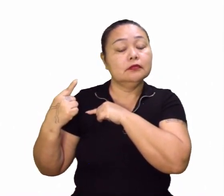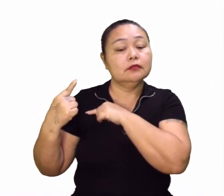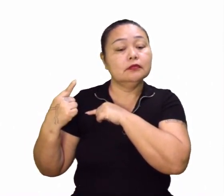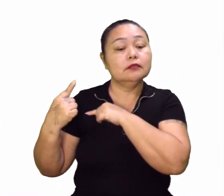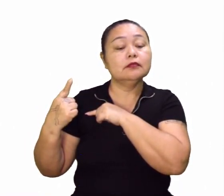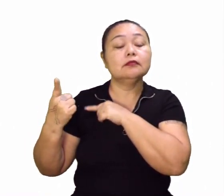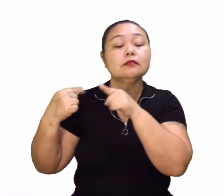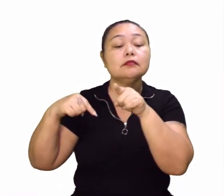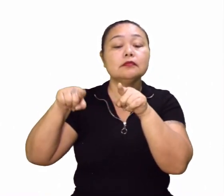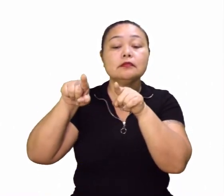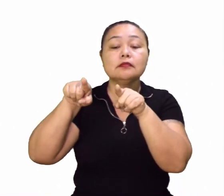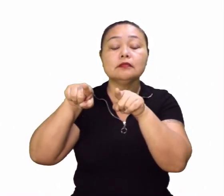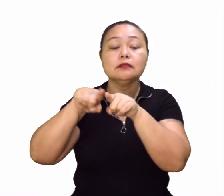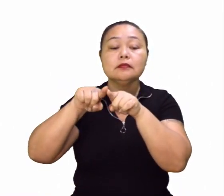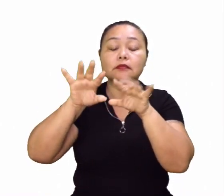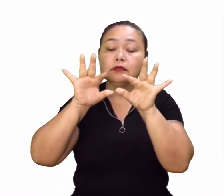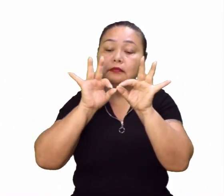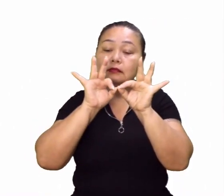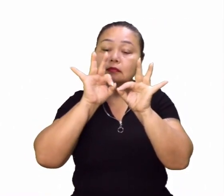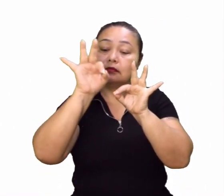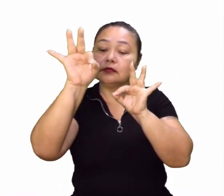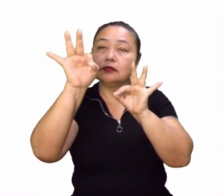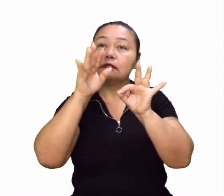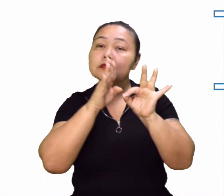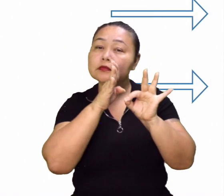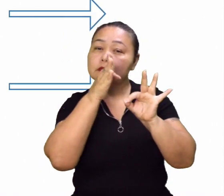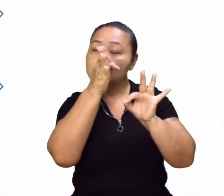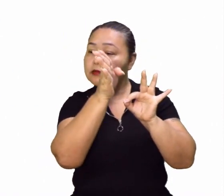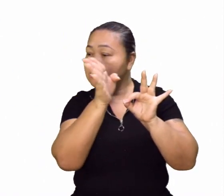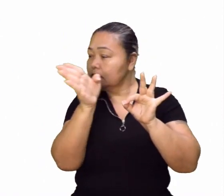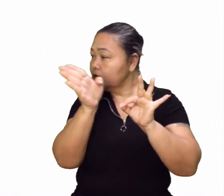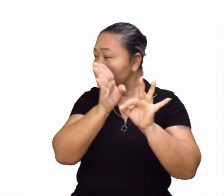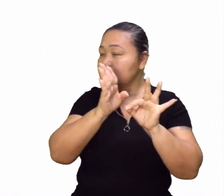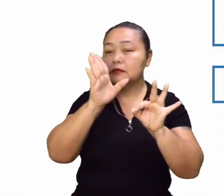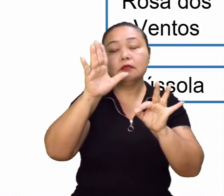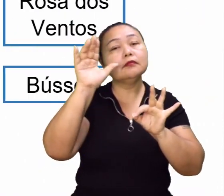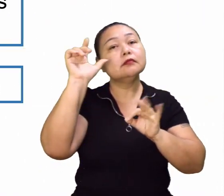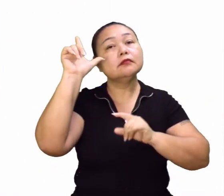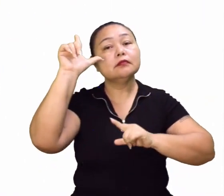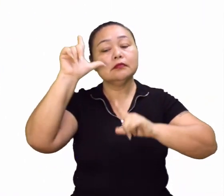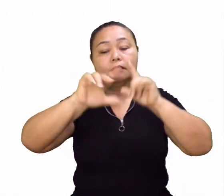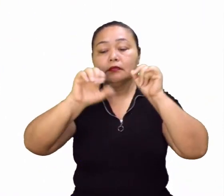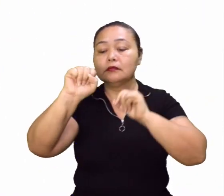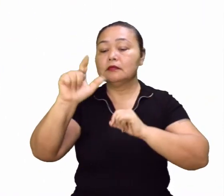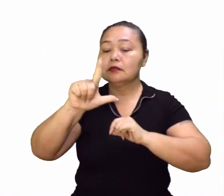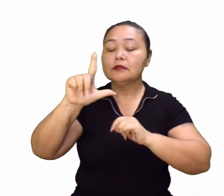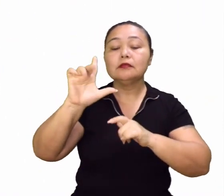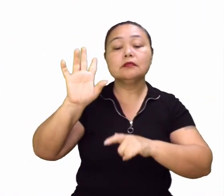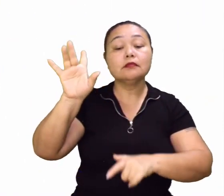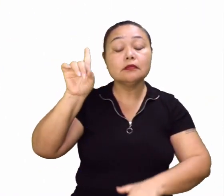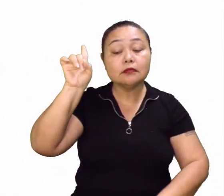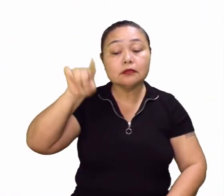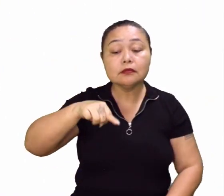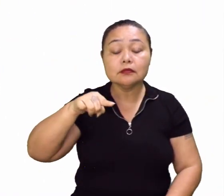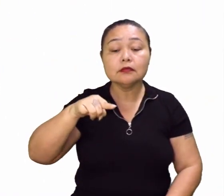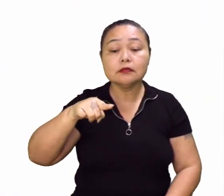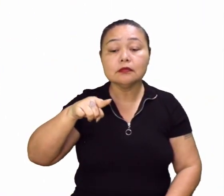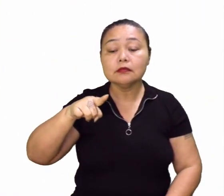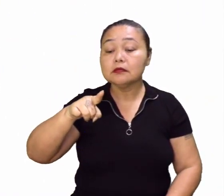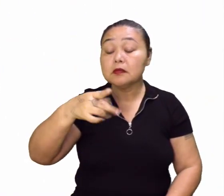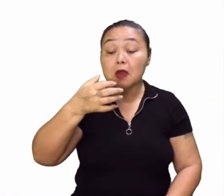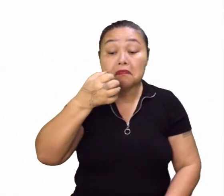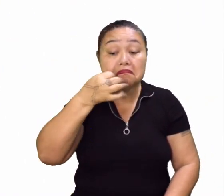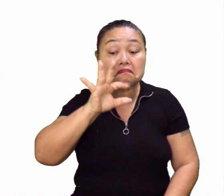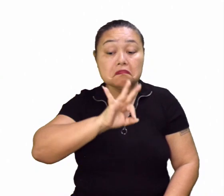Falamos sobre a questão da orientação pelos astros, que era algo espetacular